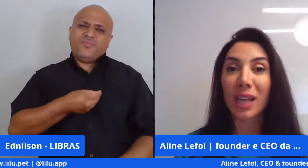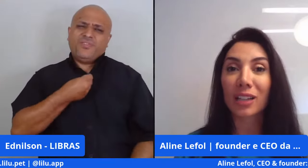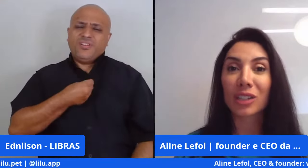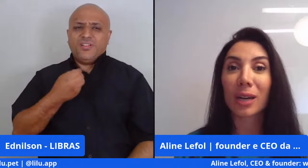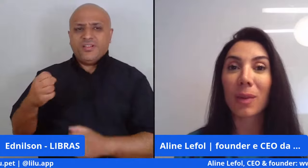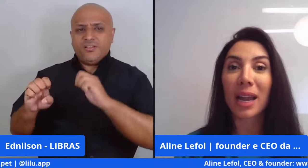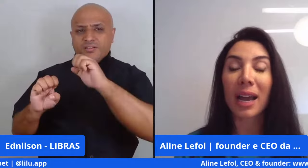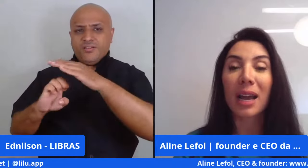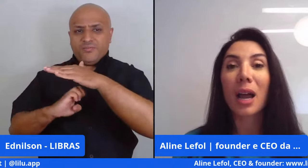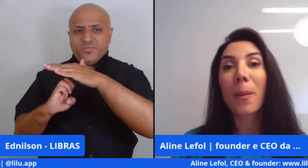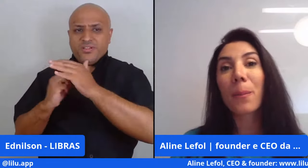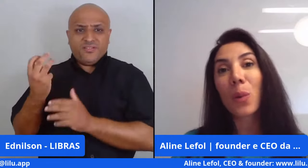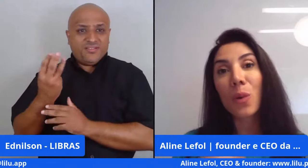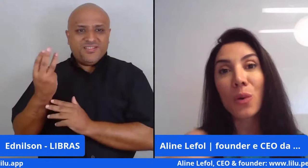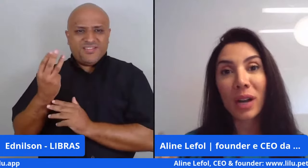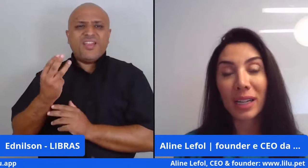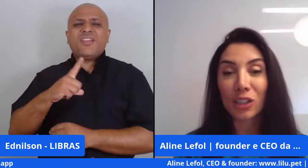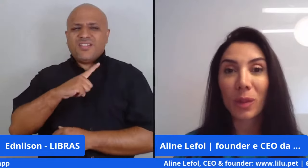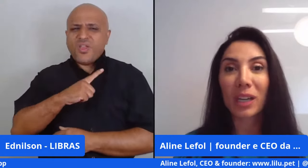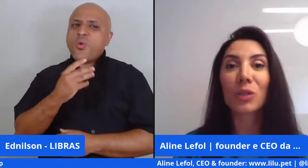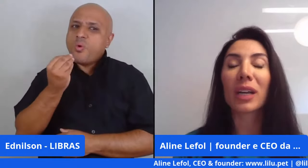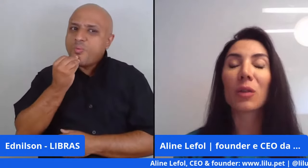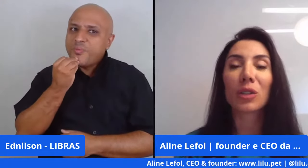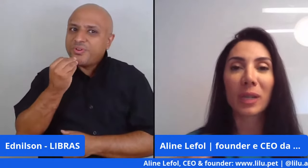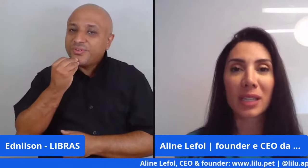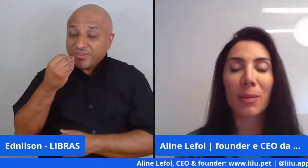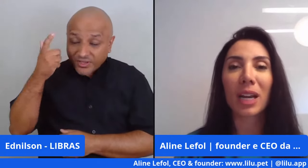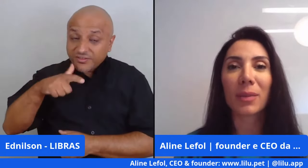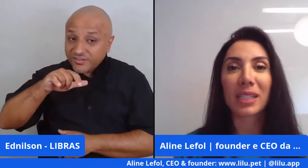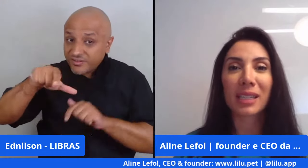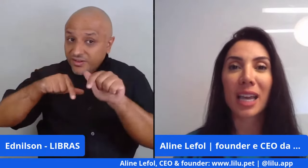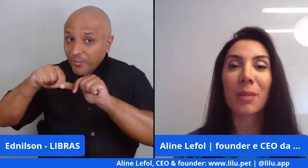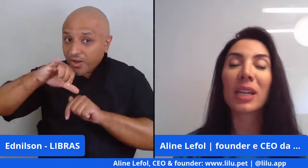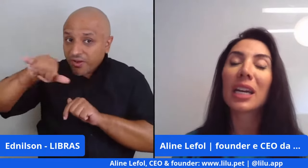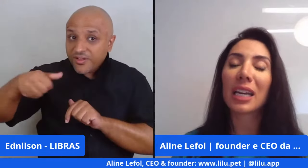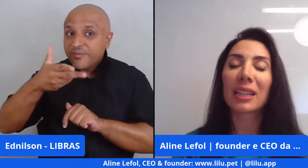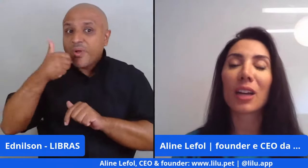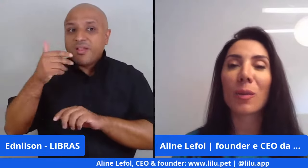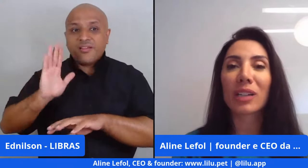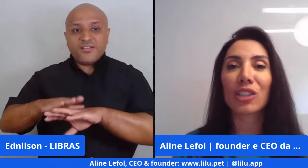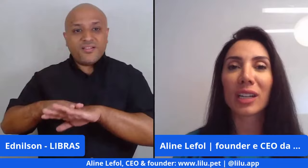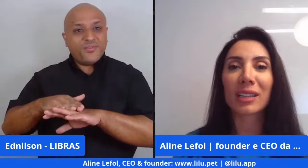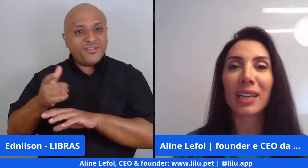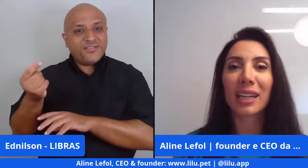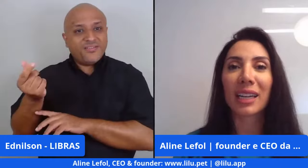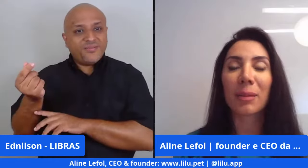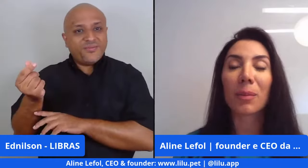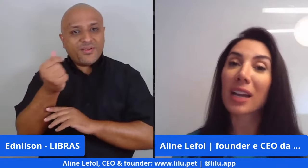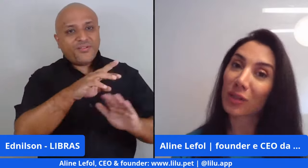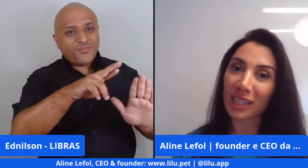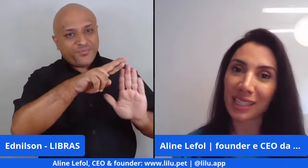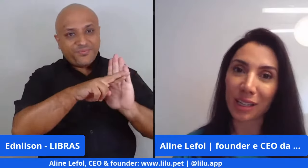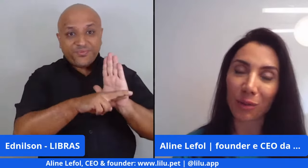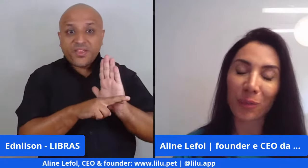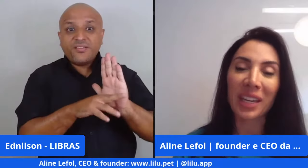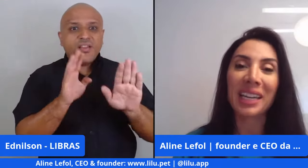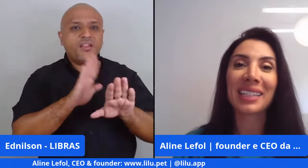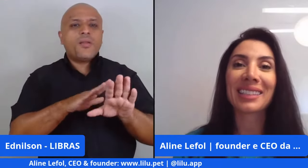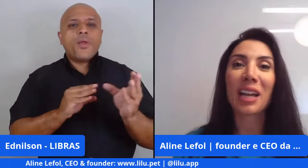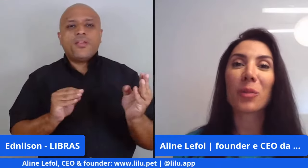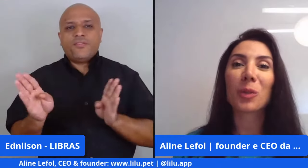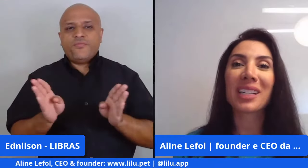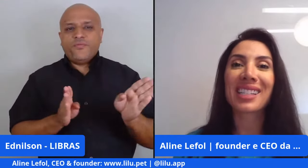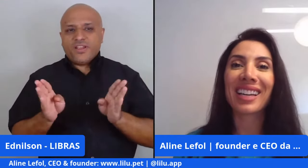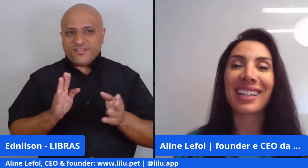têm a oportunidade de trabalhar o rendimento, né? Quanto mais trabalha, mais recebe. E ter uma agenda aí mais flexível.